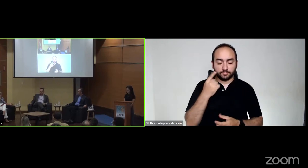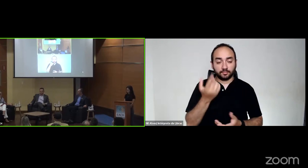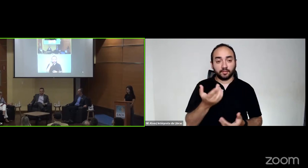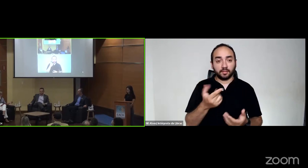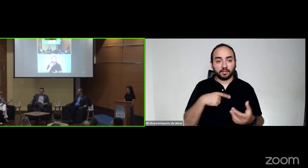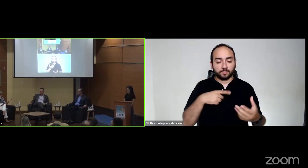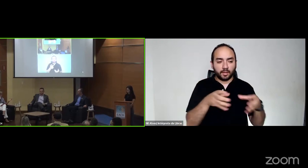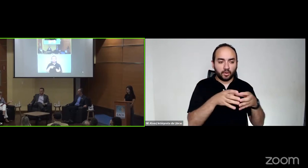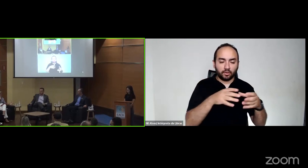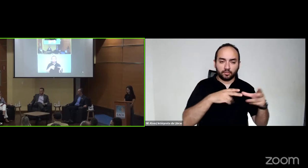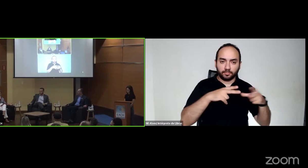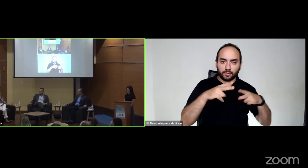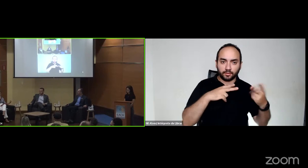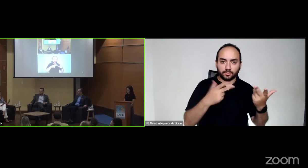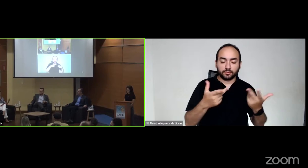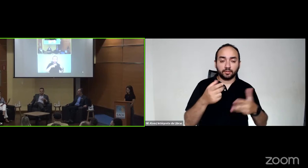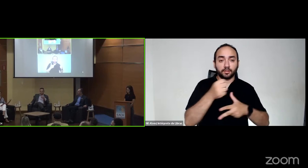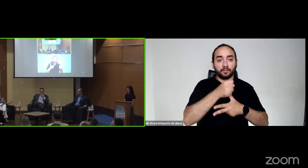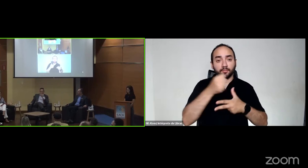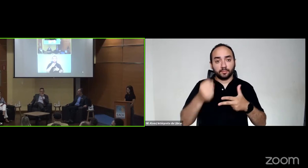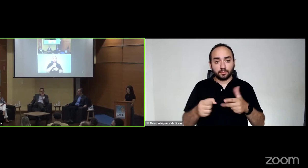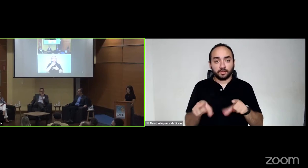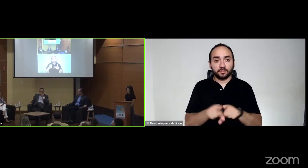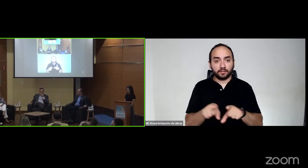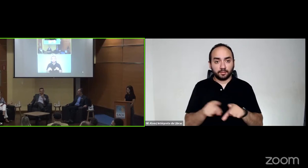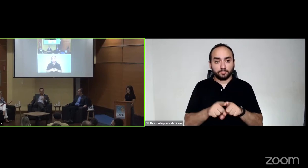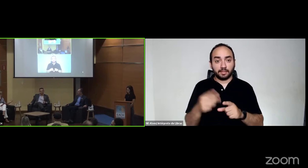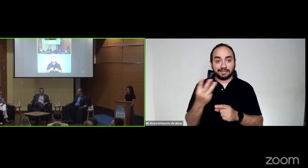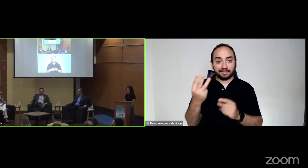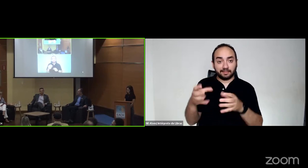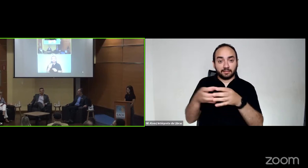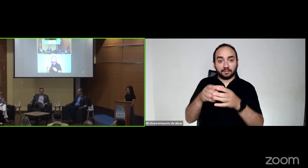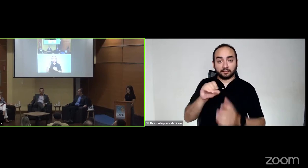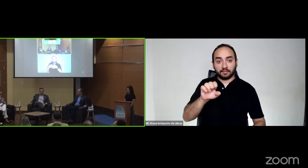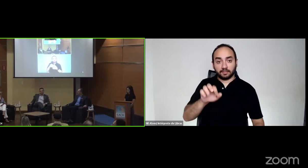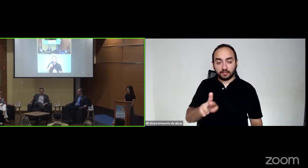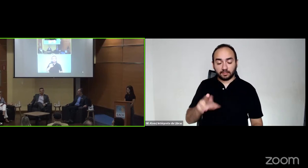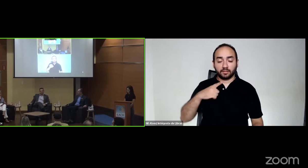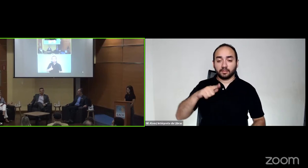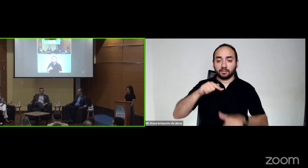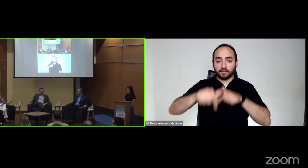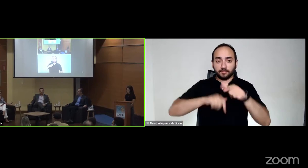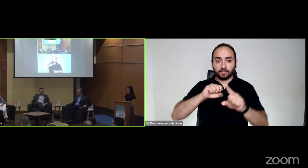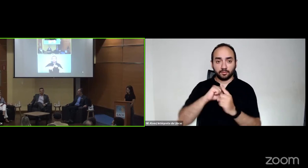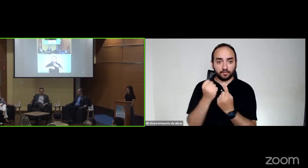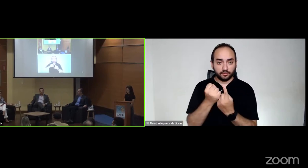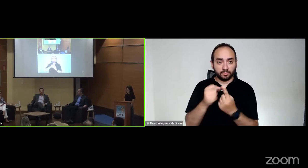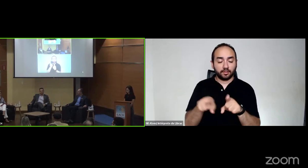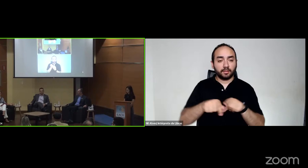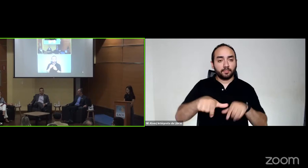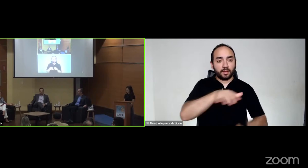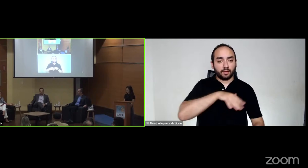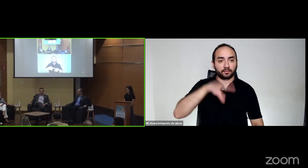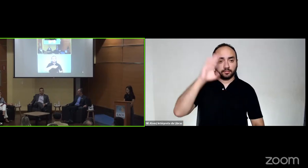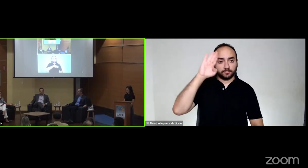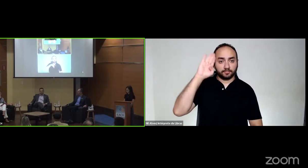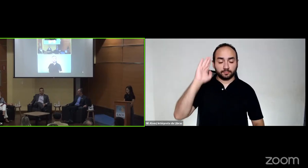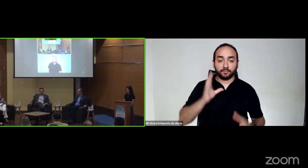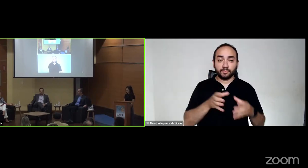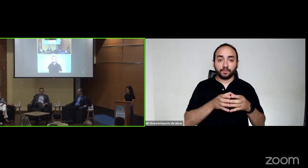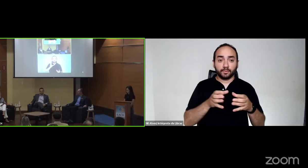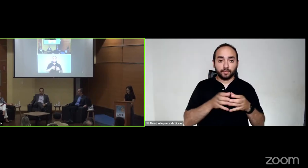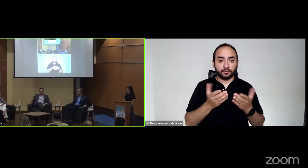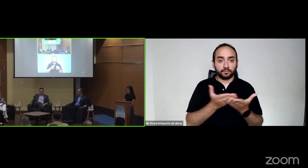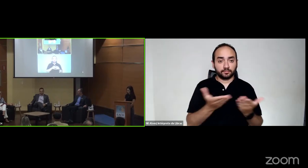privadas, o poder público, o terceiro setor, o serviço social, a área acadêmica e os grupos